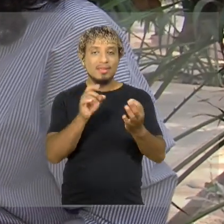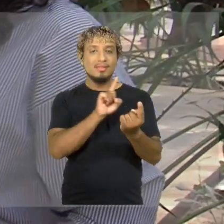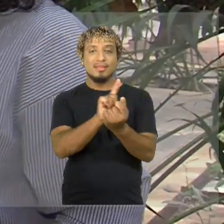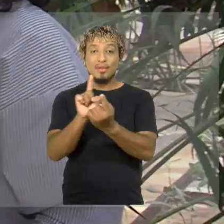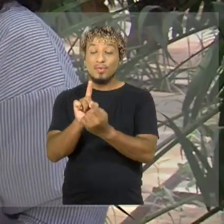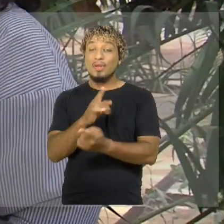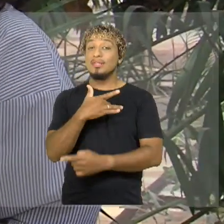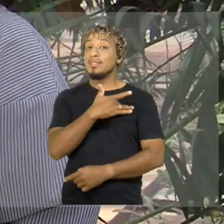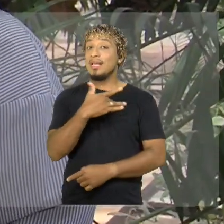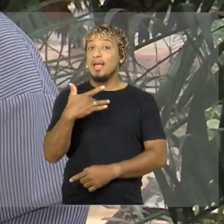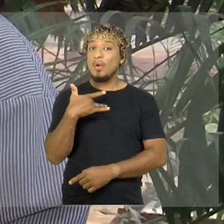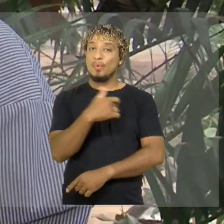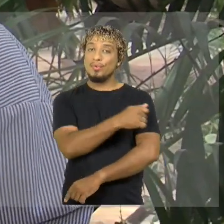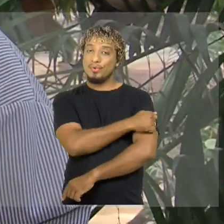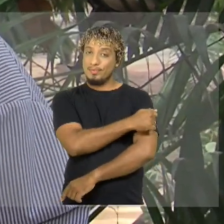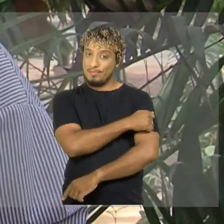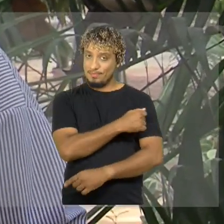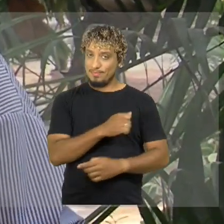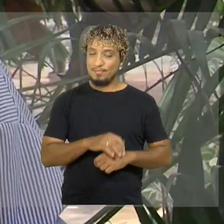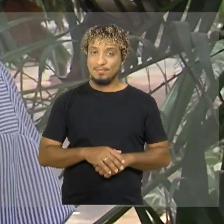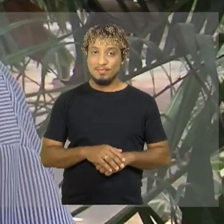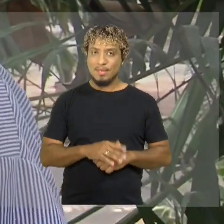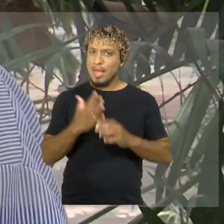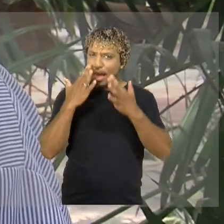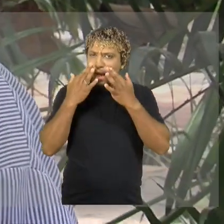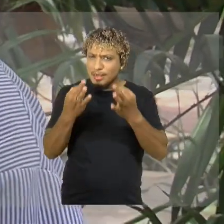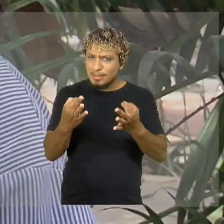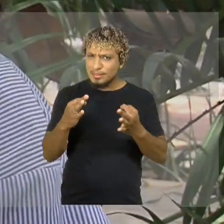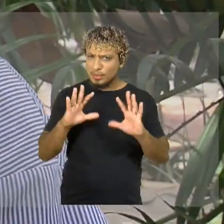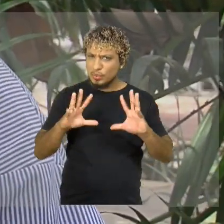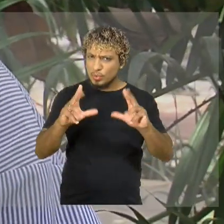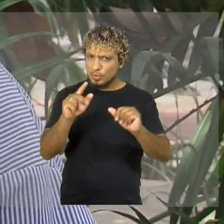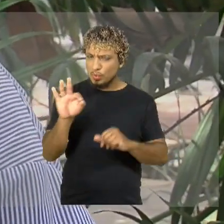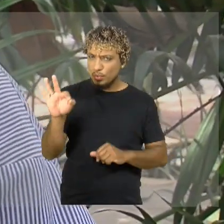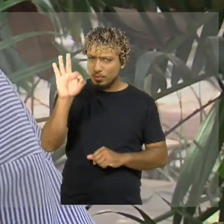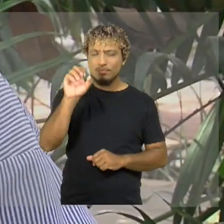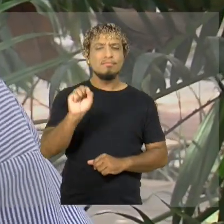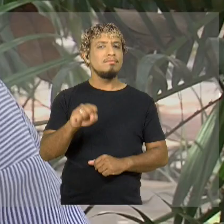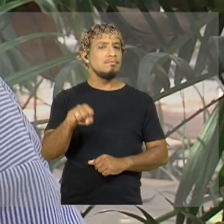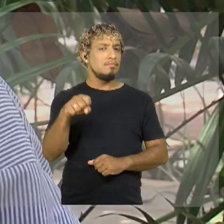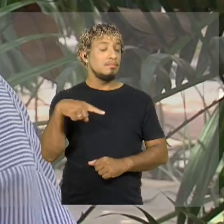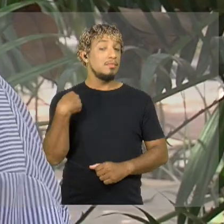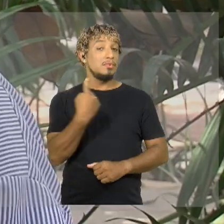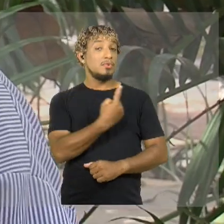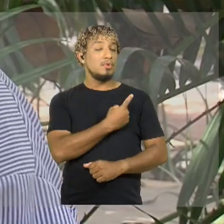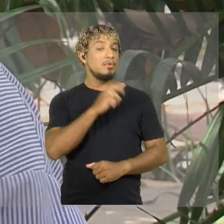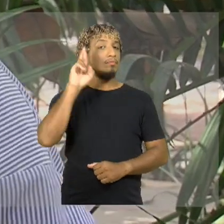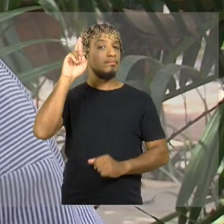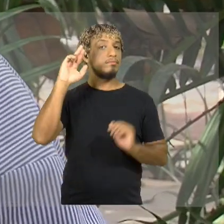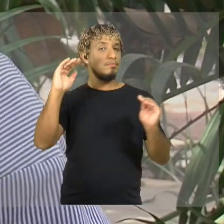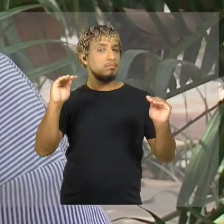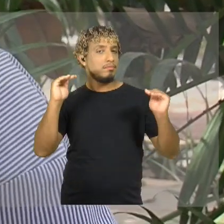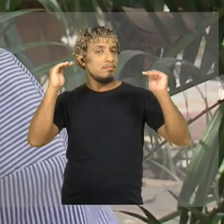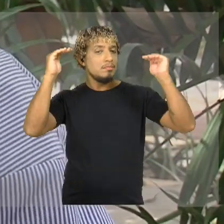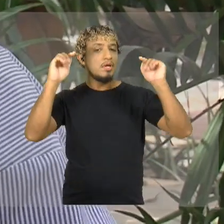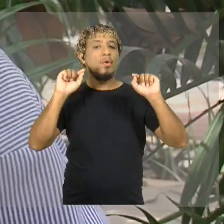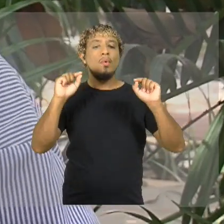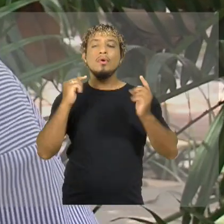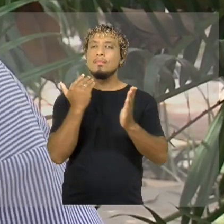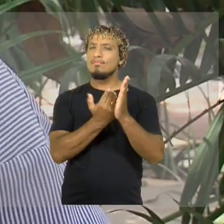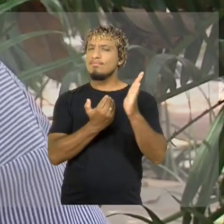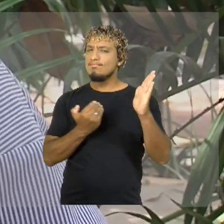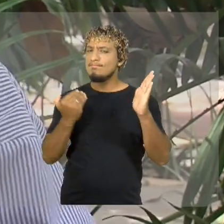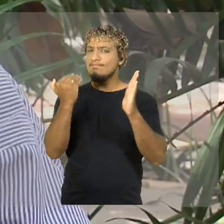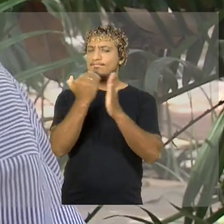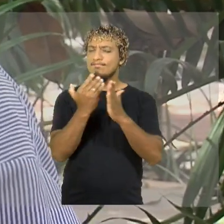é uma preocupação constante da UFMA? Sim, boa tarde. Boa tarde a todos. Então, é uma preocupação da nossa gestão superior ampliar essas ações